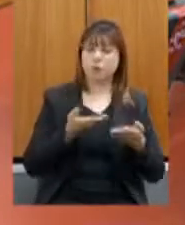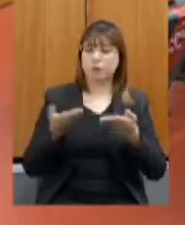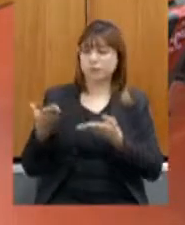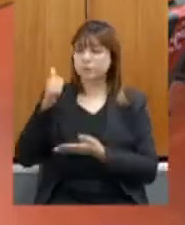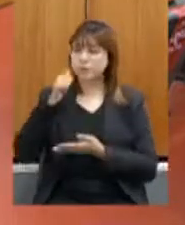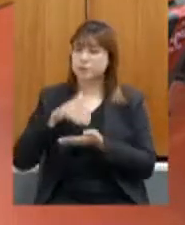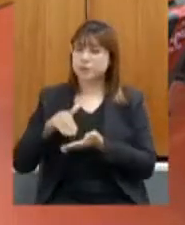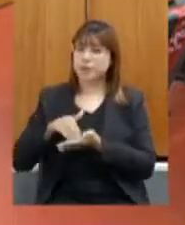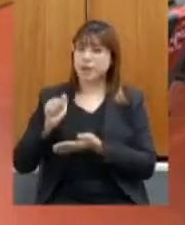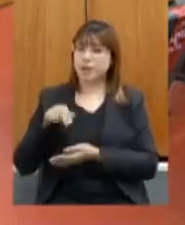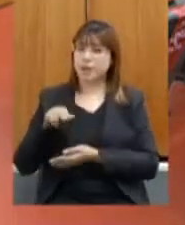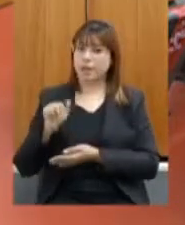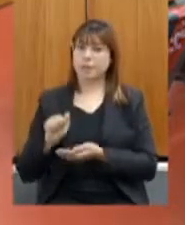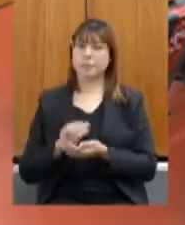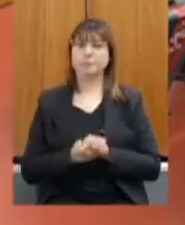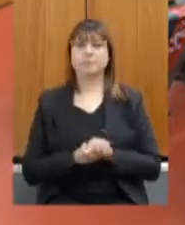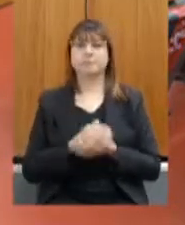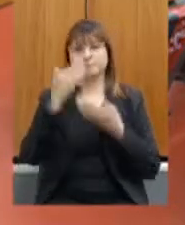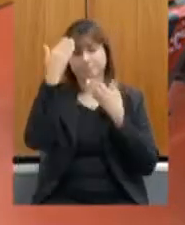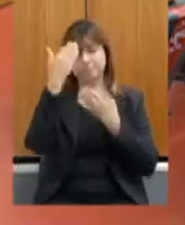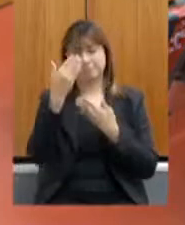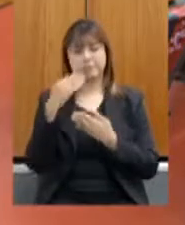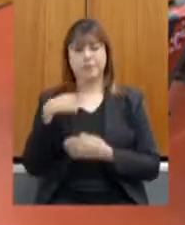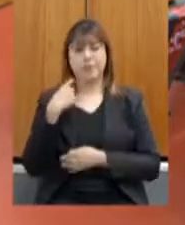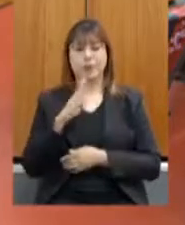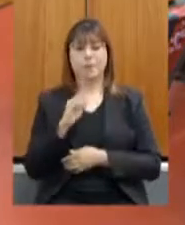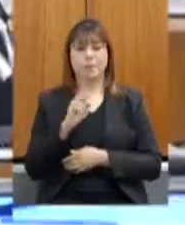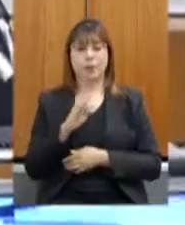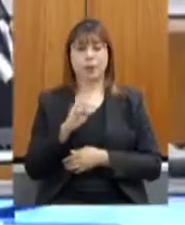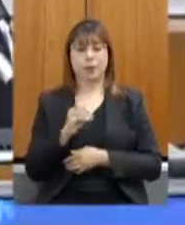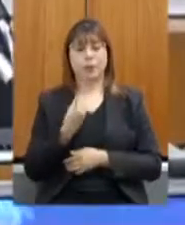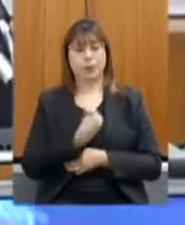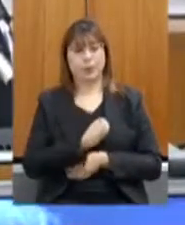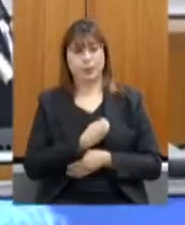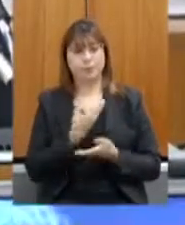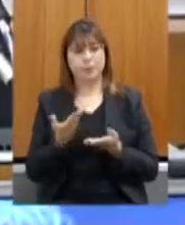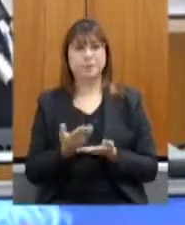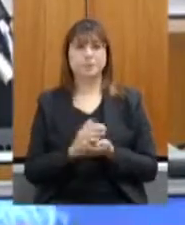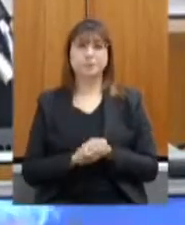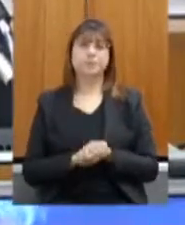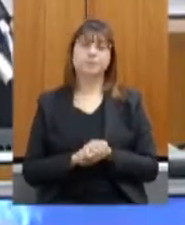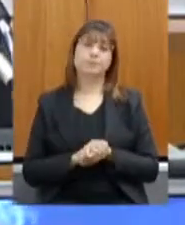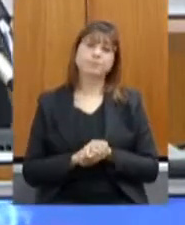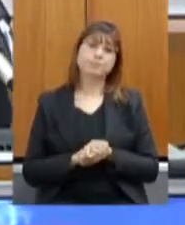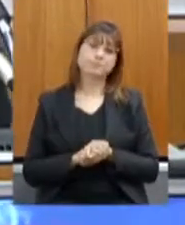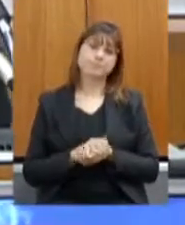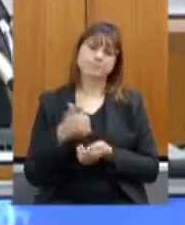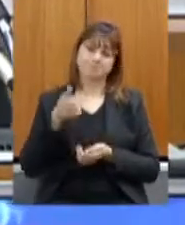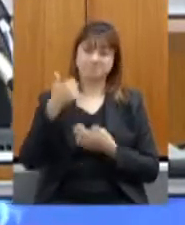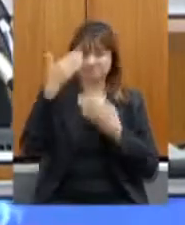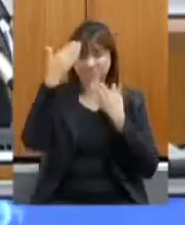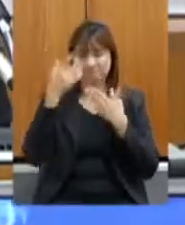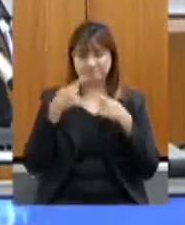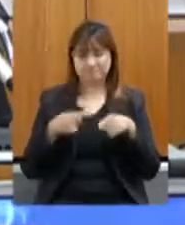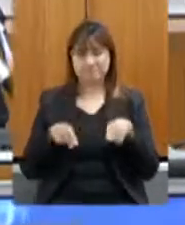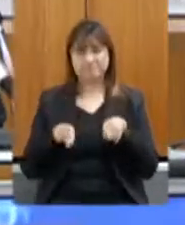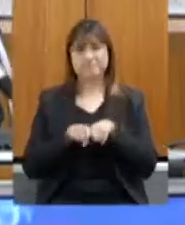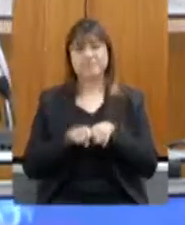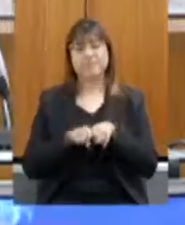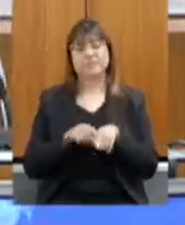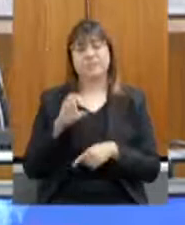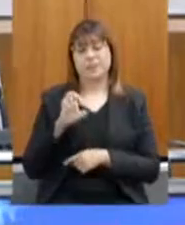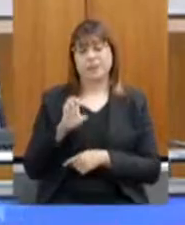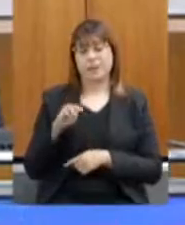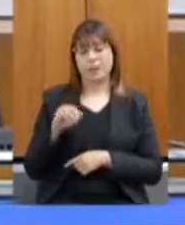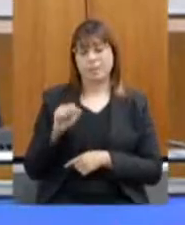Bem muito obrigada deputado Bartô pela sua participação primeiramente agradecer pela parceria com a Terra pelas